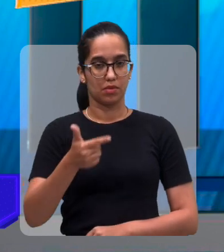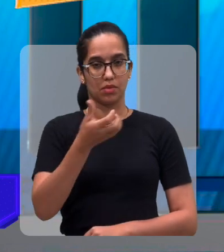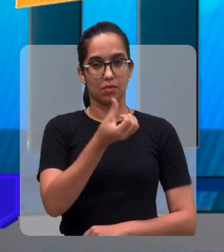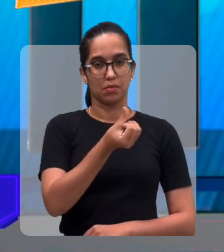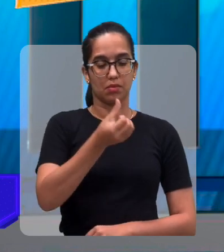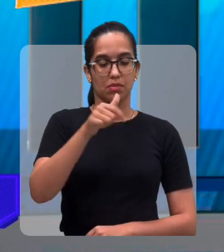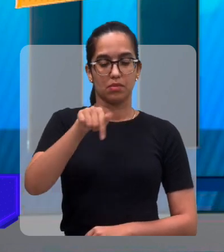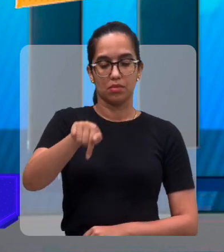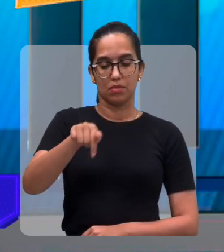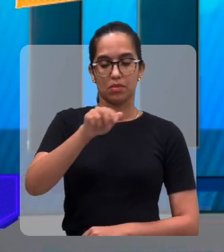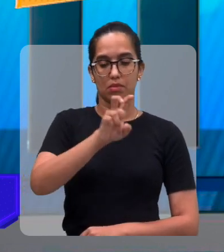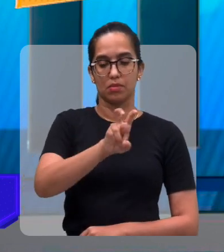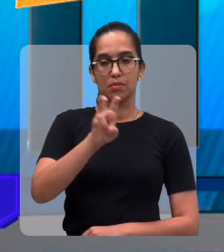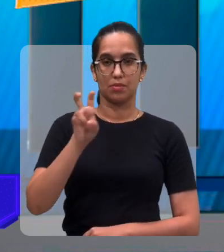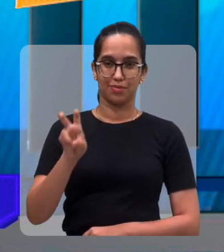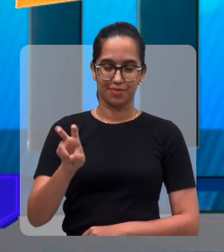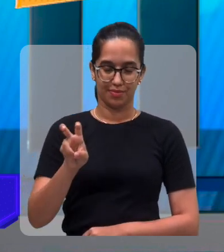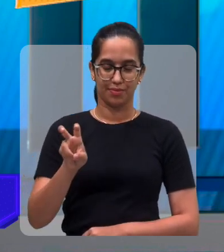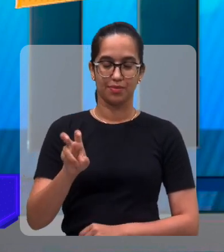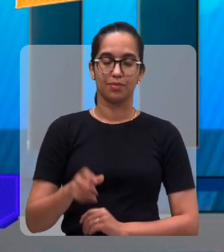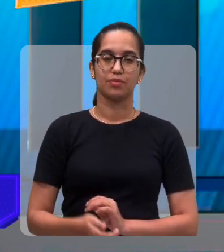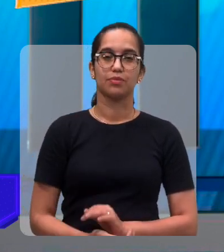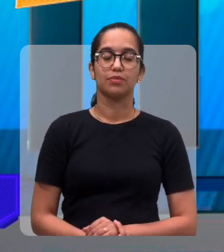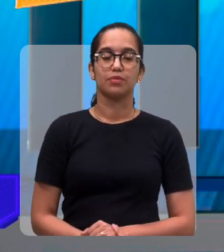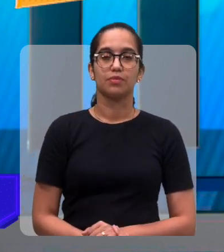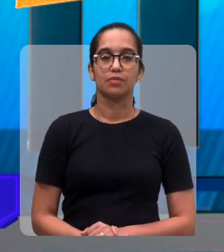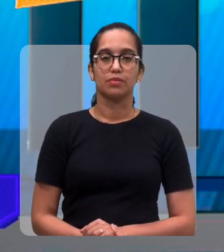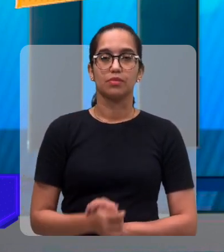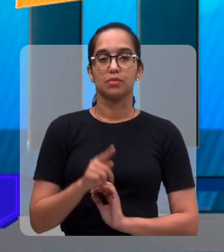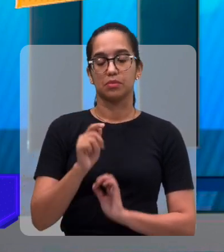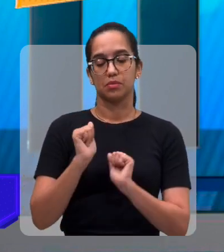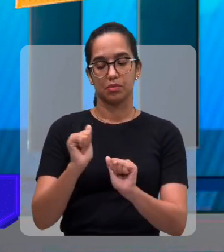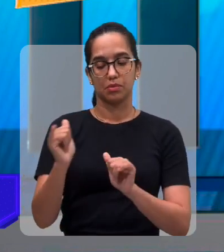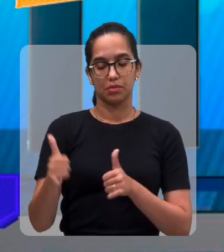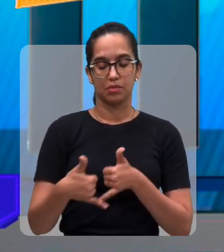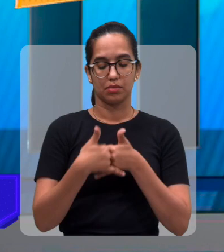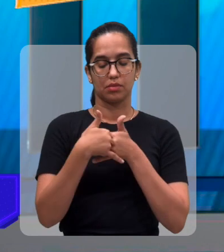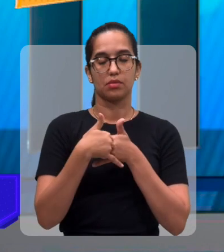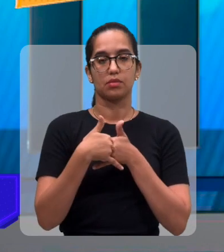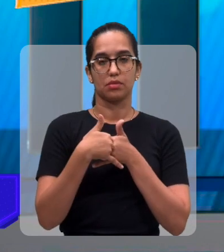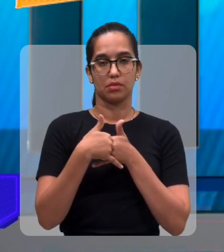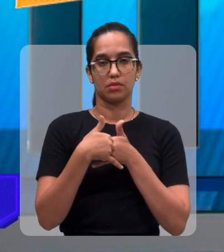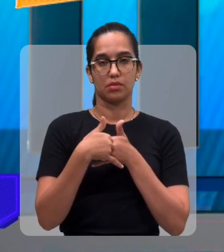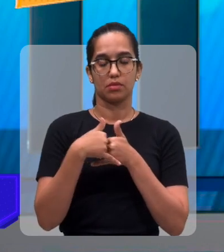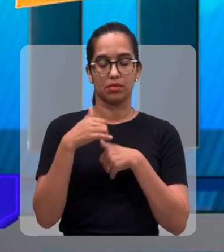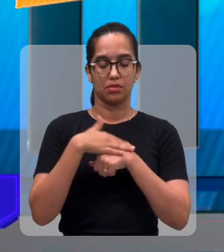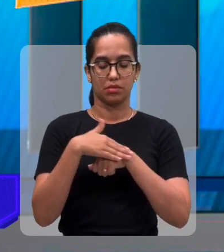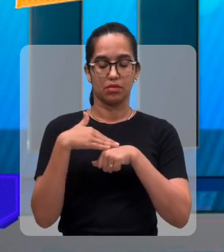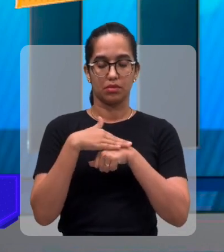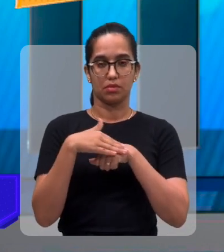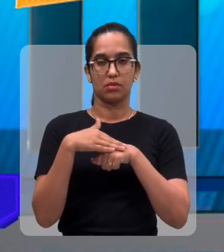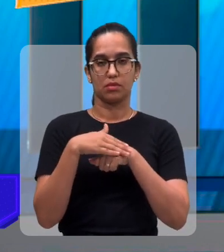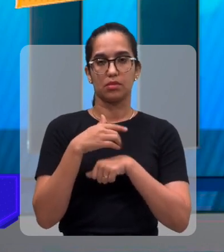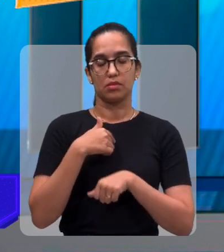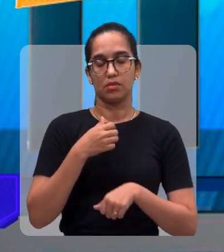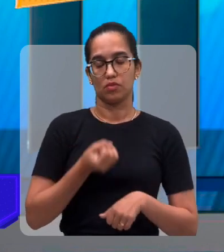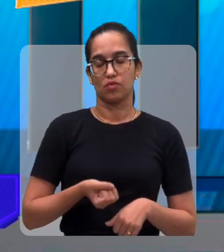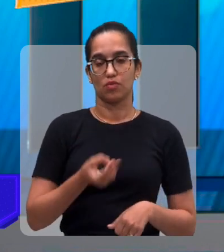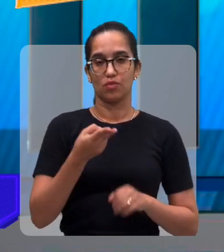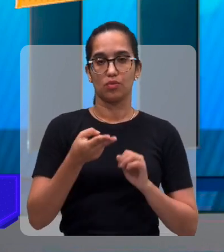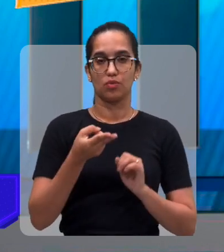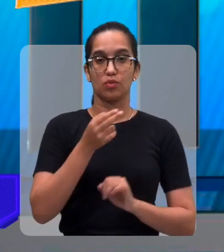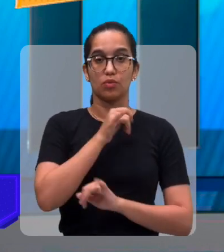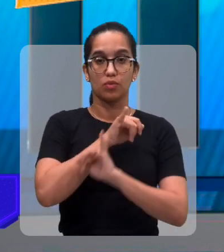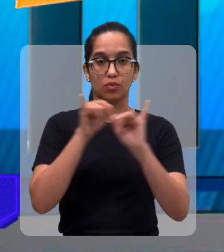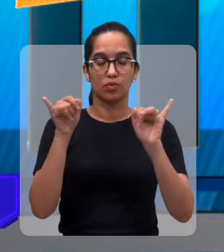-6755, né? Você pode me ligar, pode conversar comigo e eu lhe passo o telefone